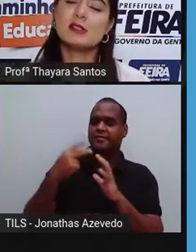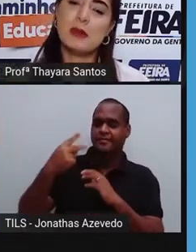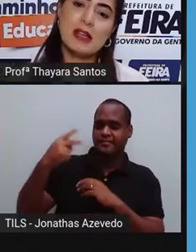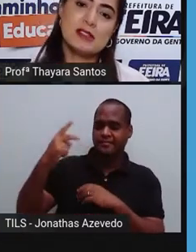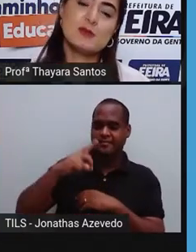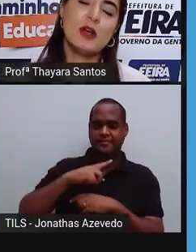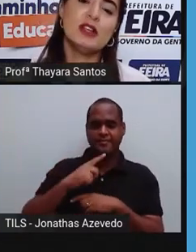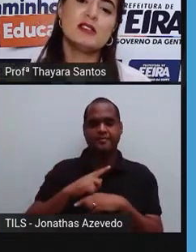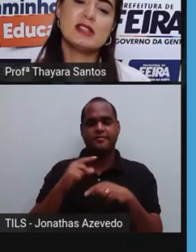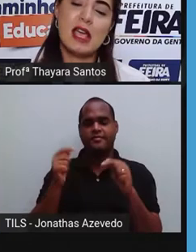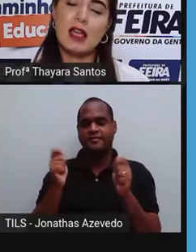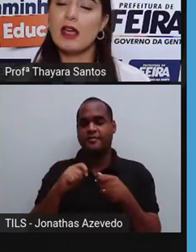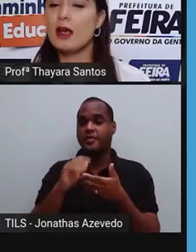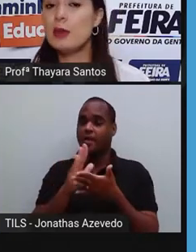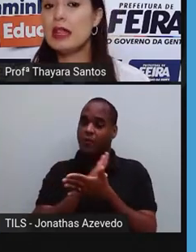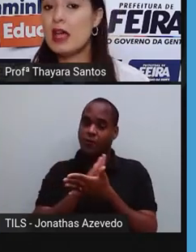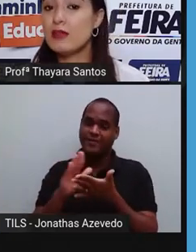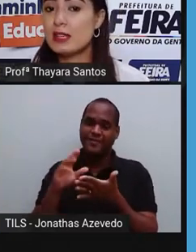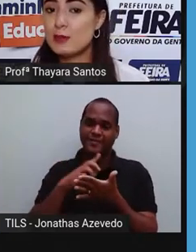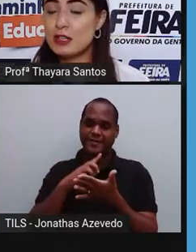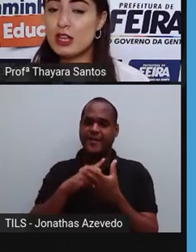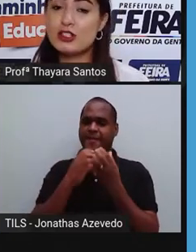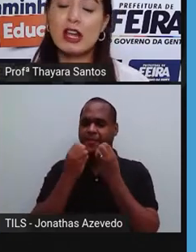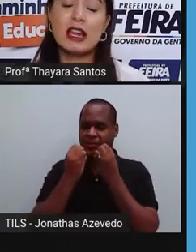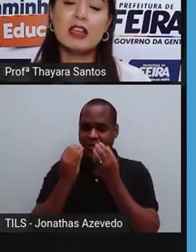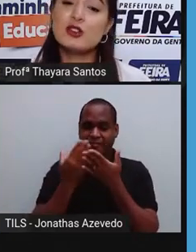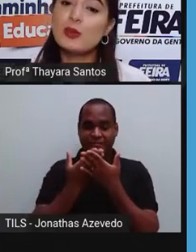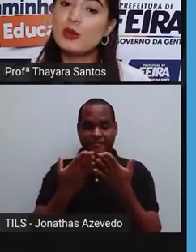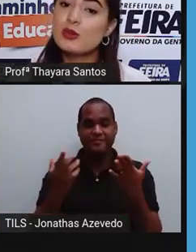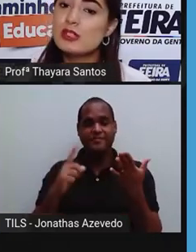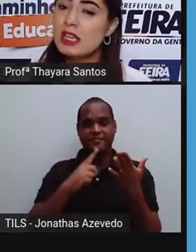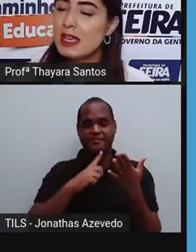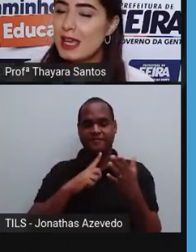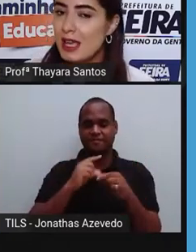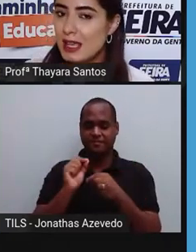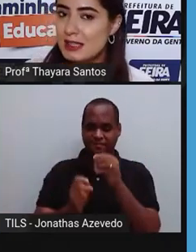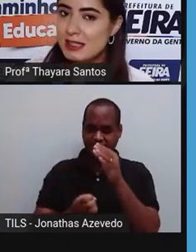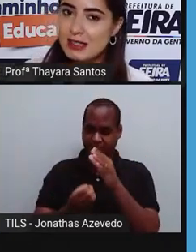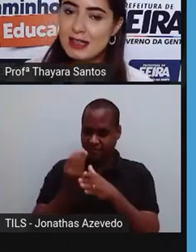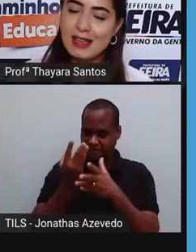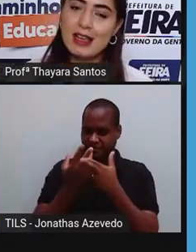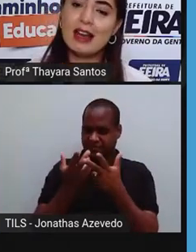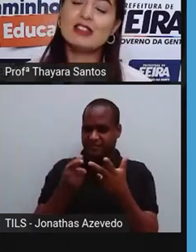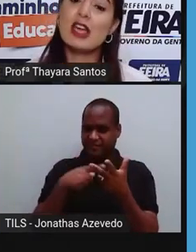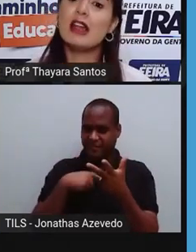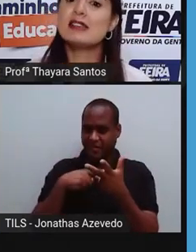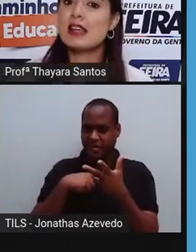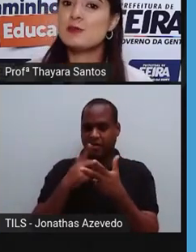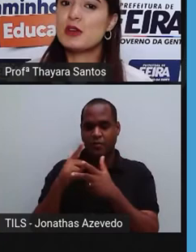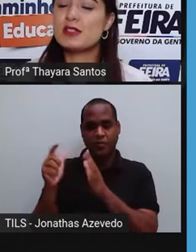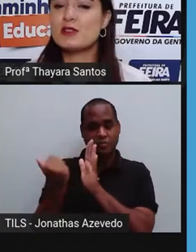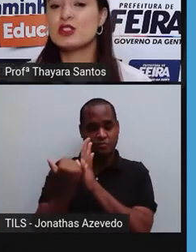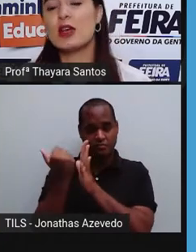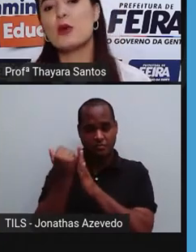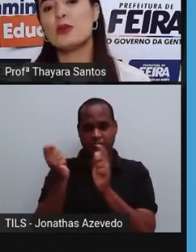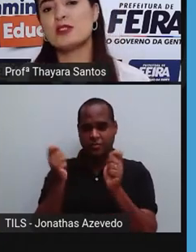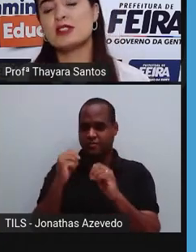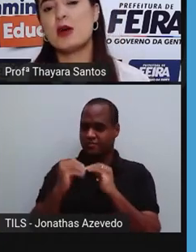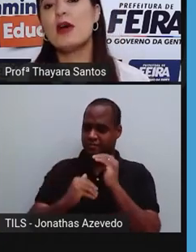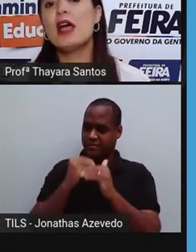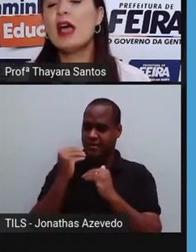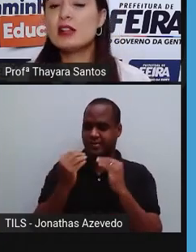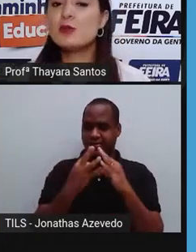algumas espécies podem ser benéficas para a gente, além de produzir esse, além de realizar esse processo de